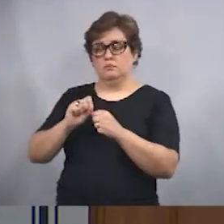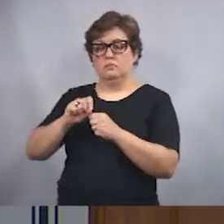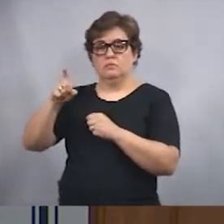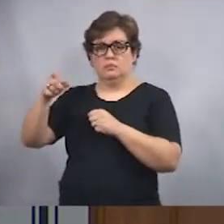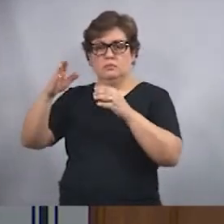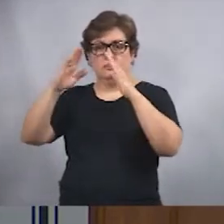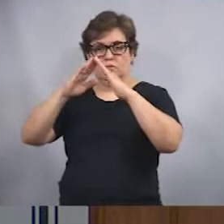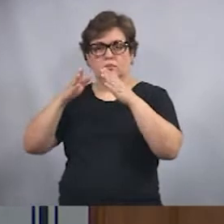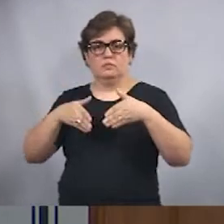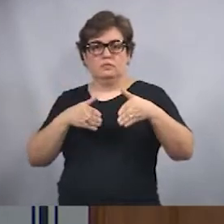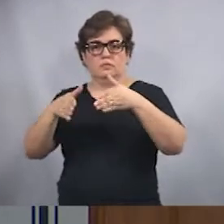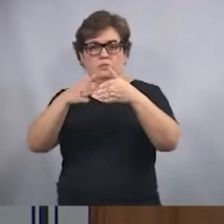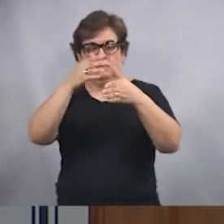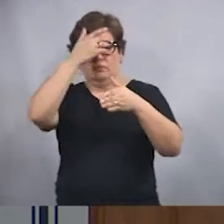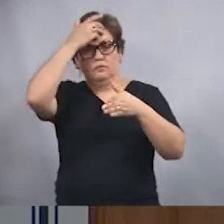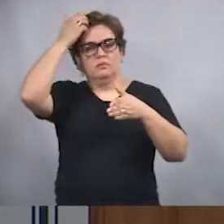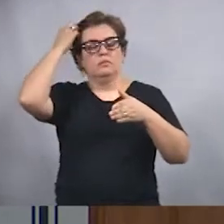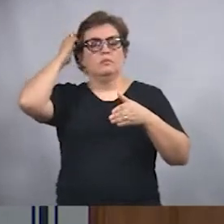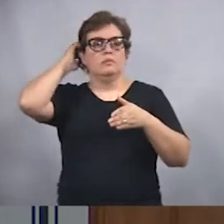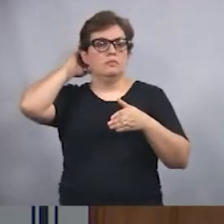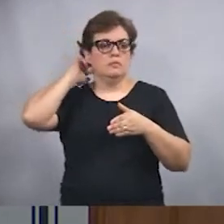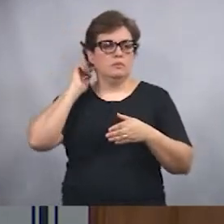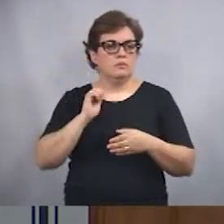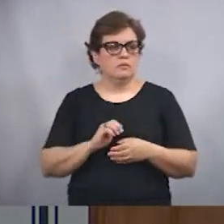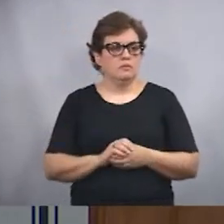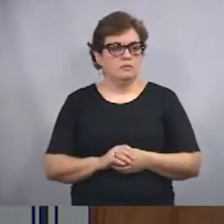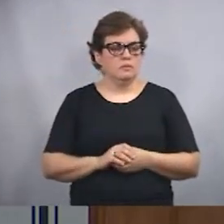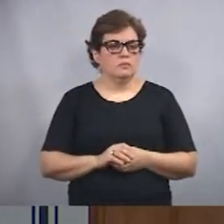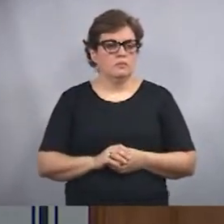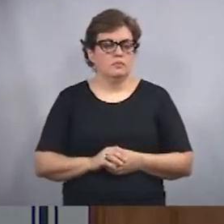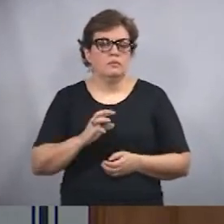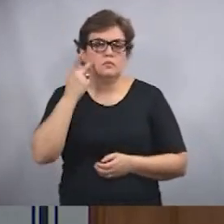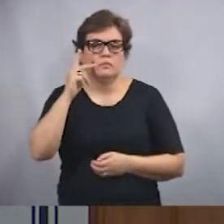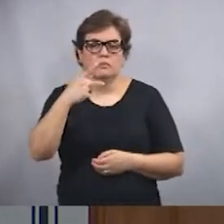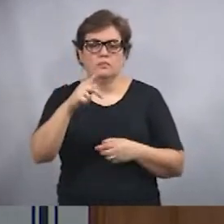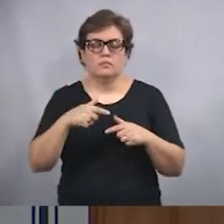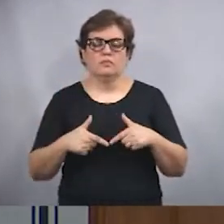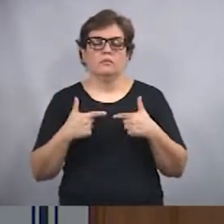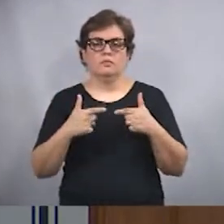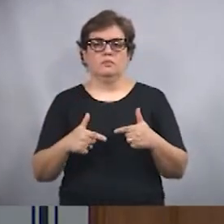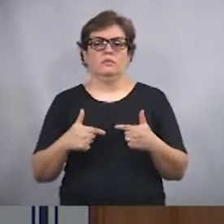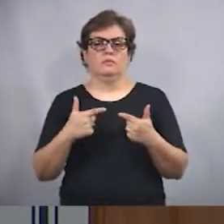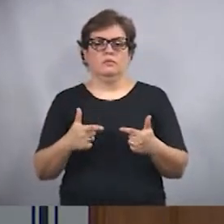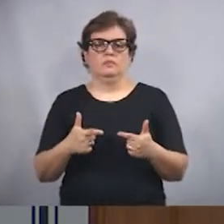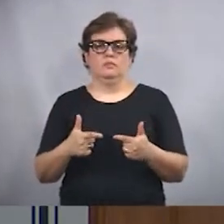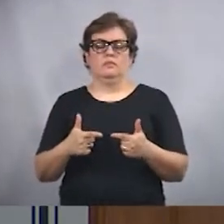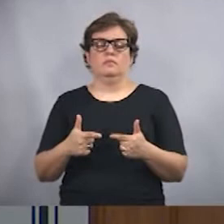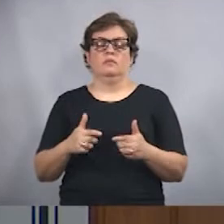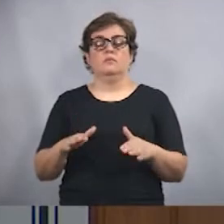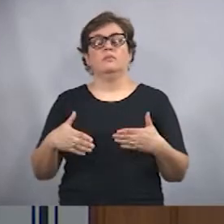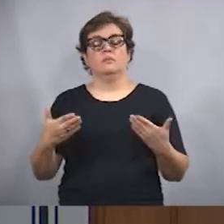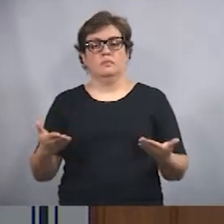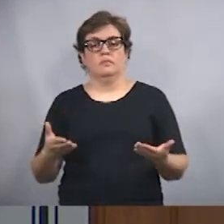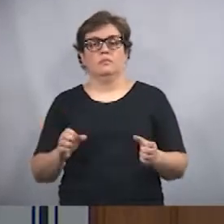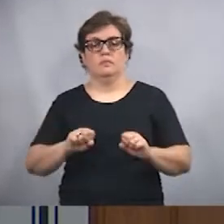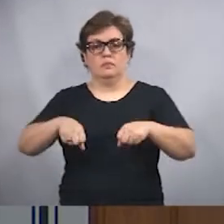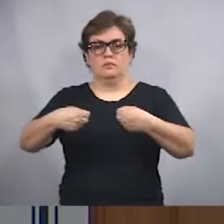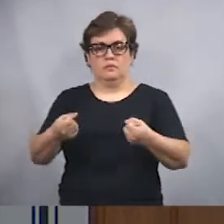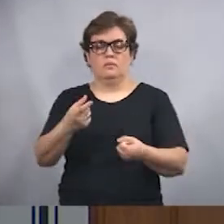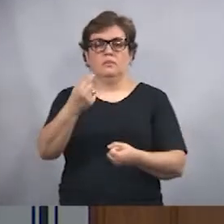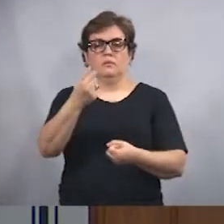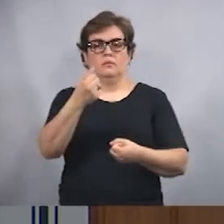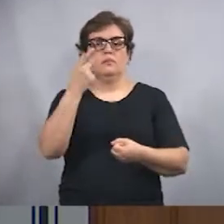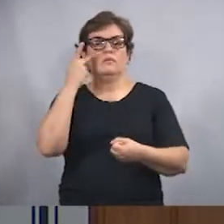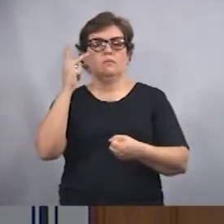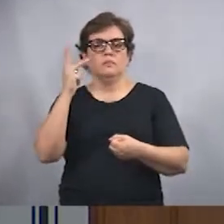Caminho, através do custeio de vocês, através da luta de vocês, propicia renda destinada